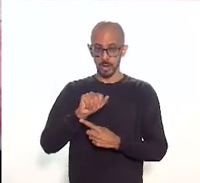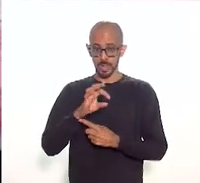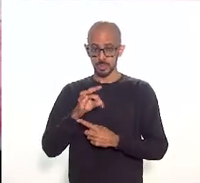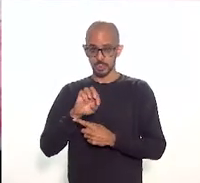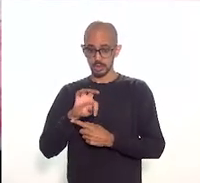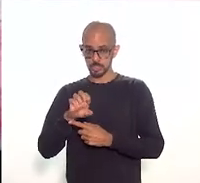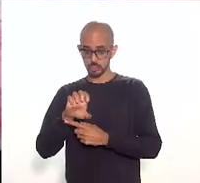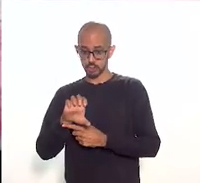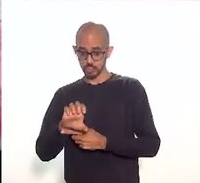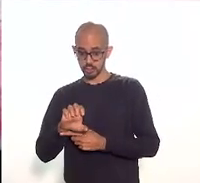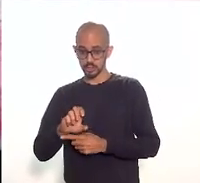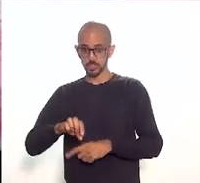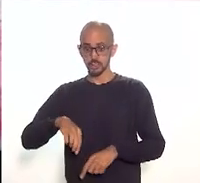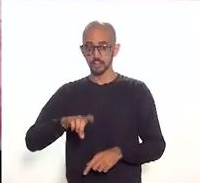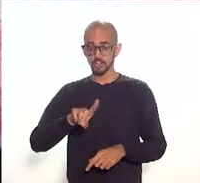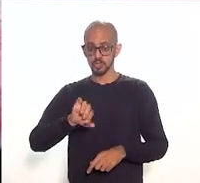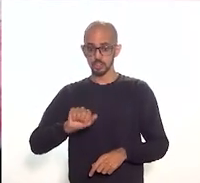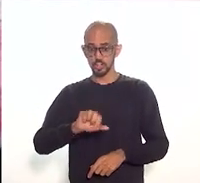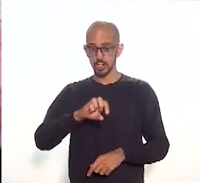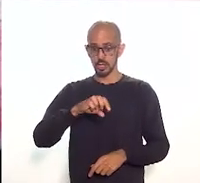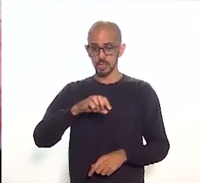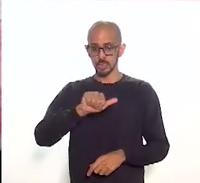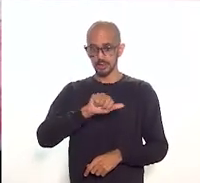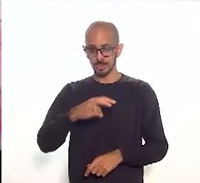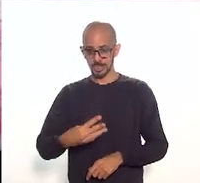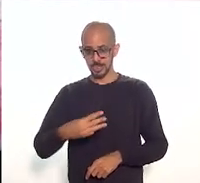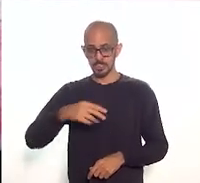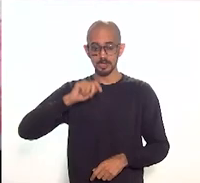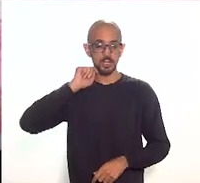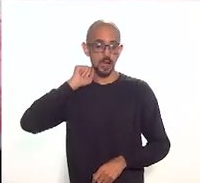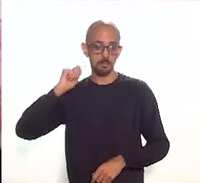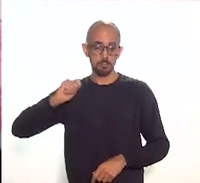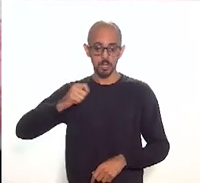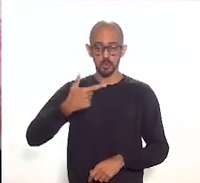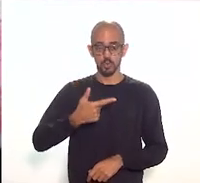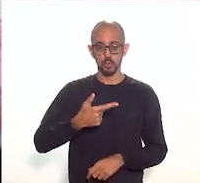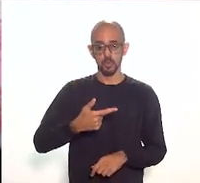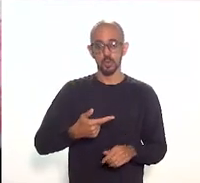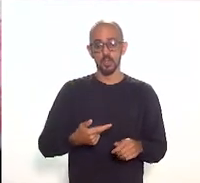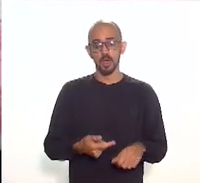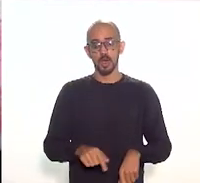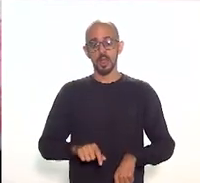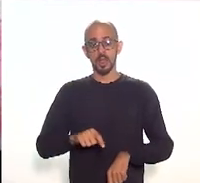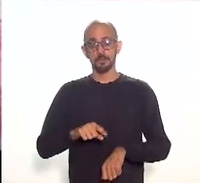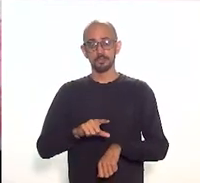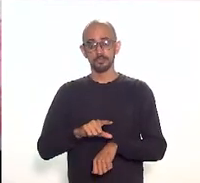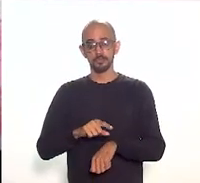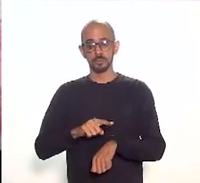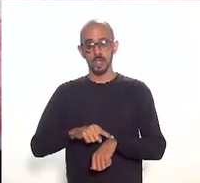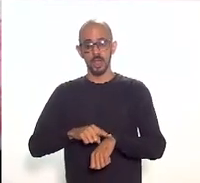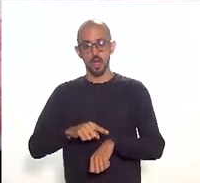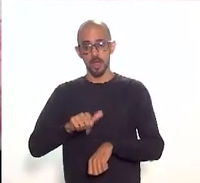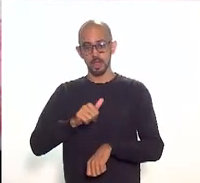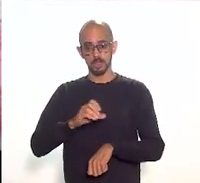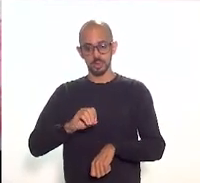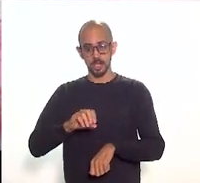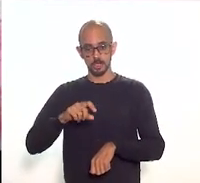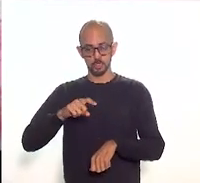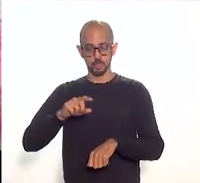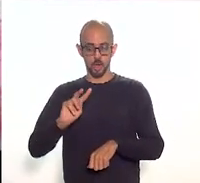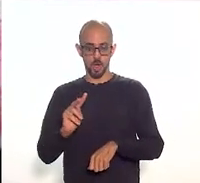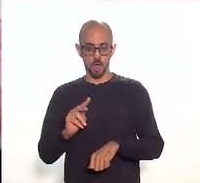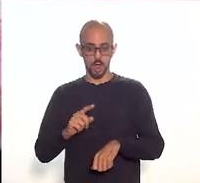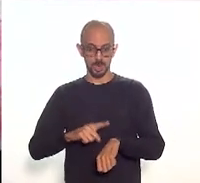abril de 2021, às 10 horas, por intermédio da plataforma Zoom. Quero firmar um agradecimento e registrar um breve histórico